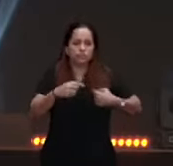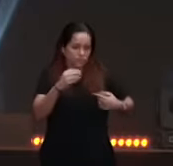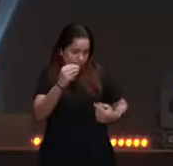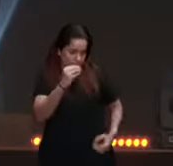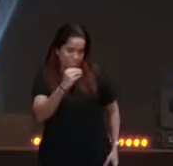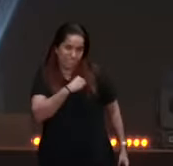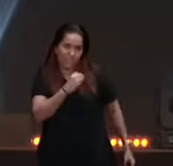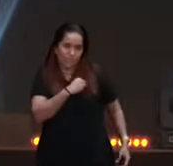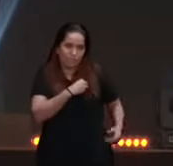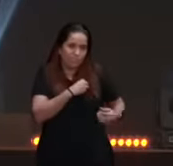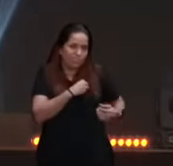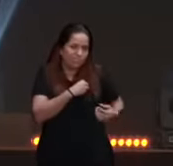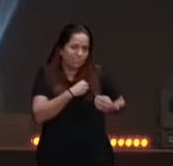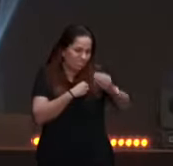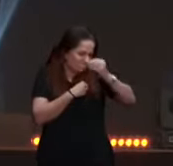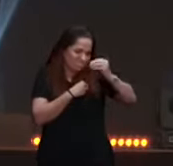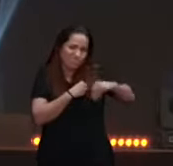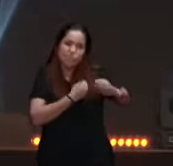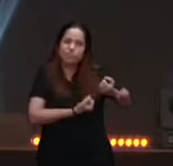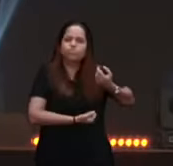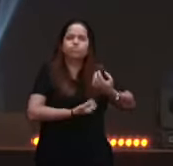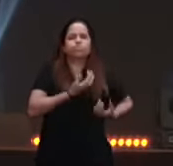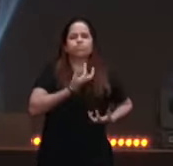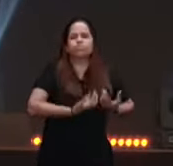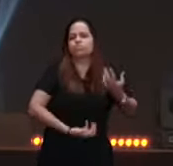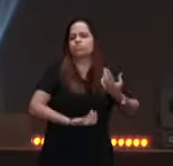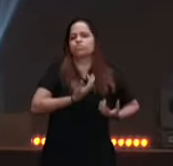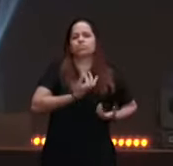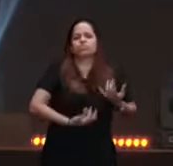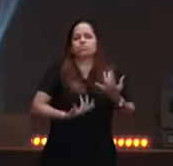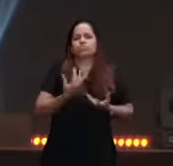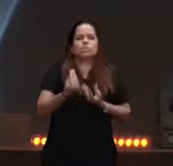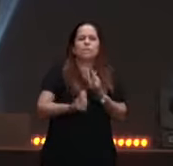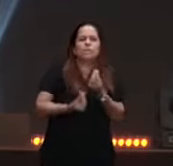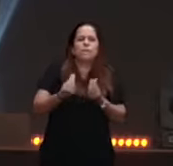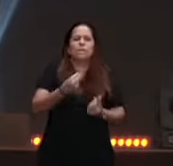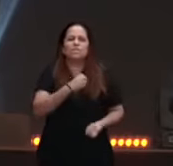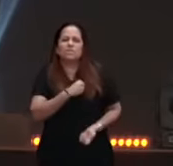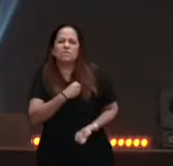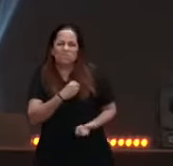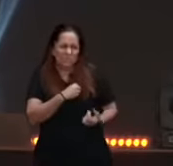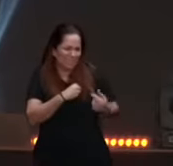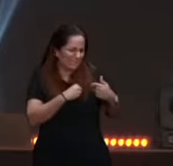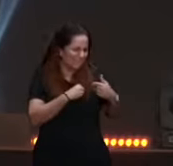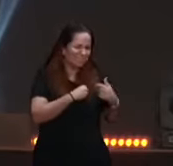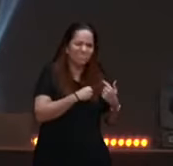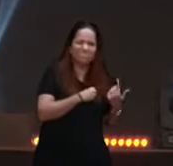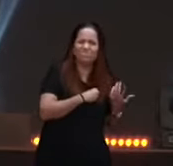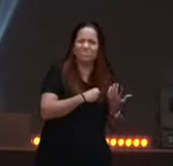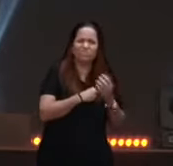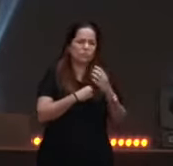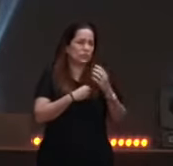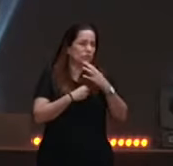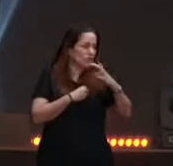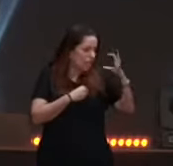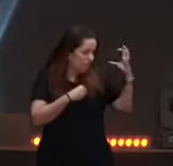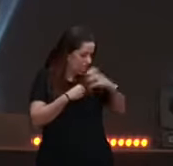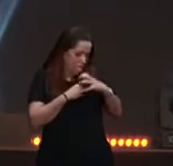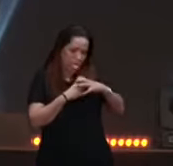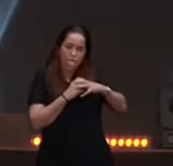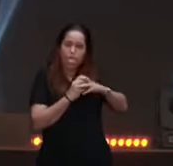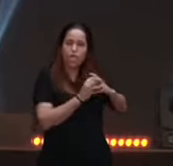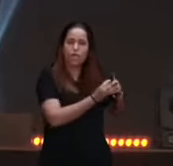pecado, um nojo do pecado, uma vontade de viver, uma vida santa, reta,